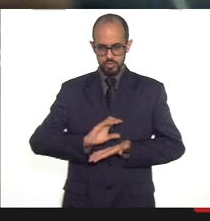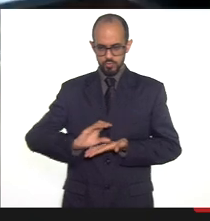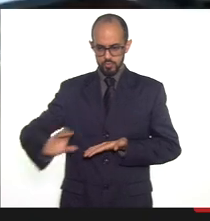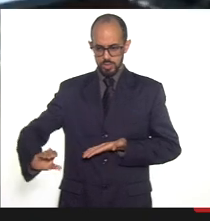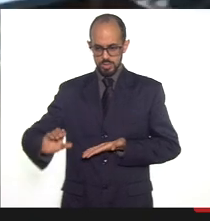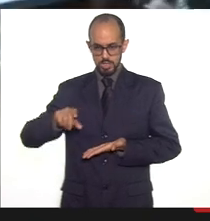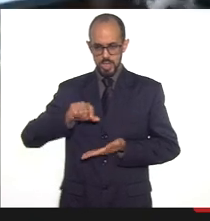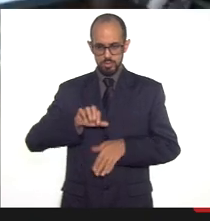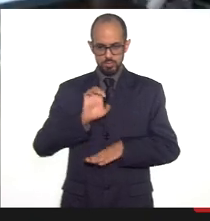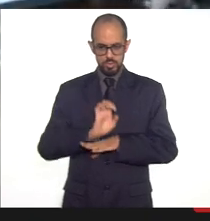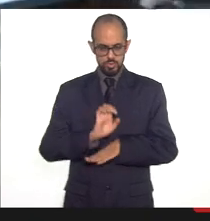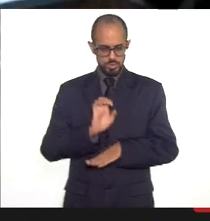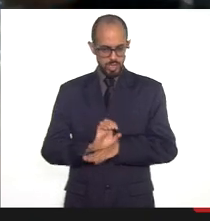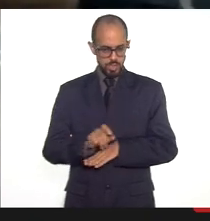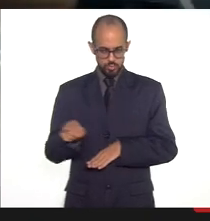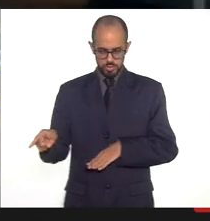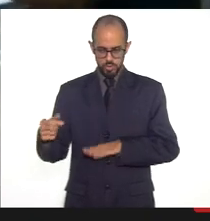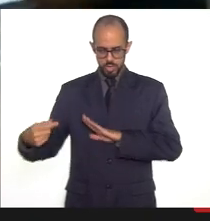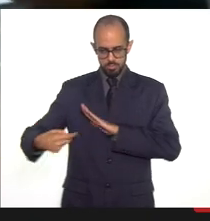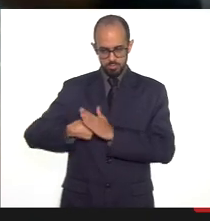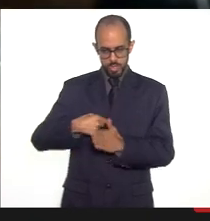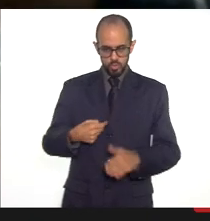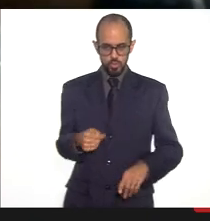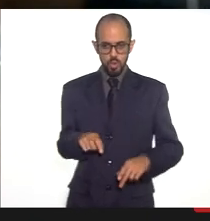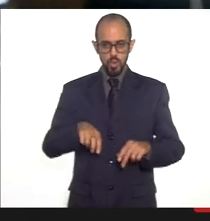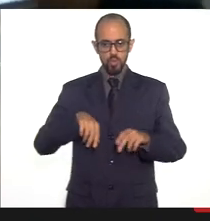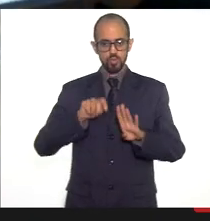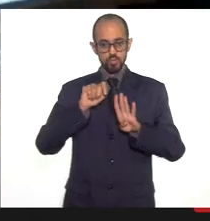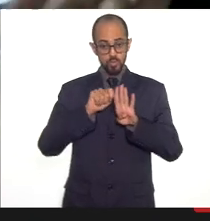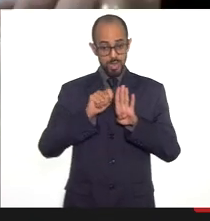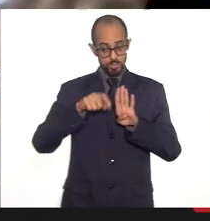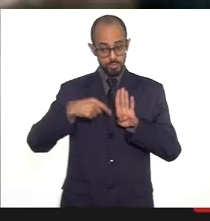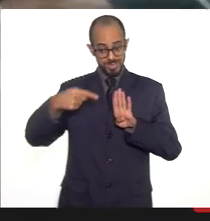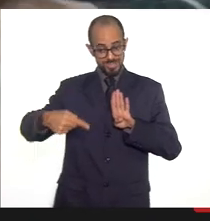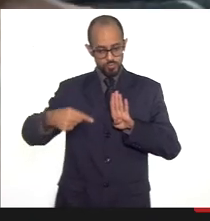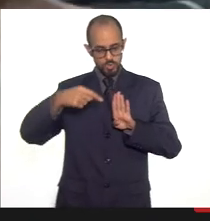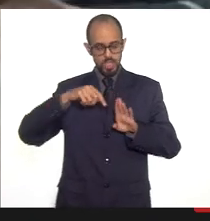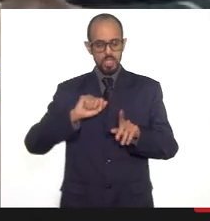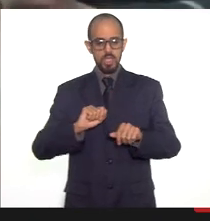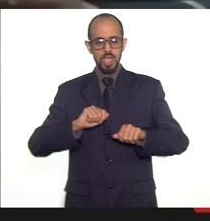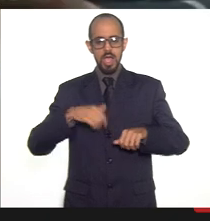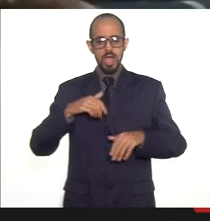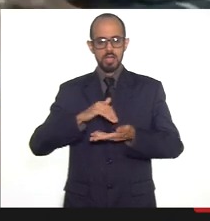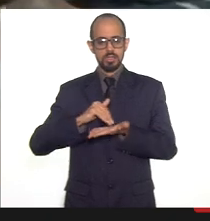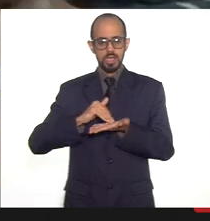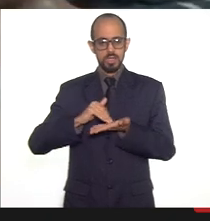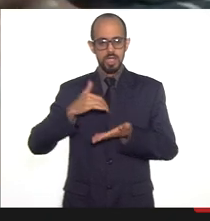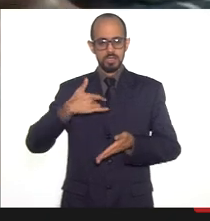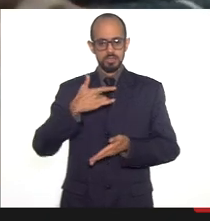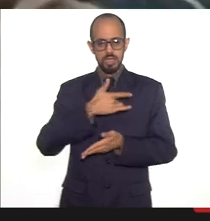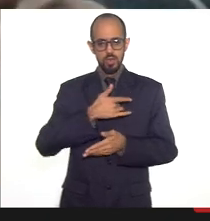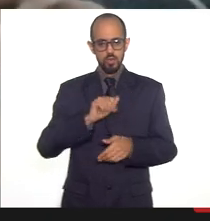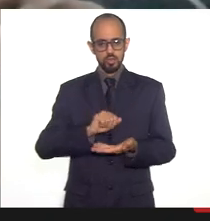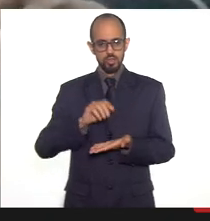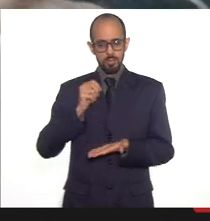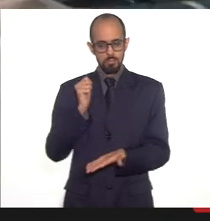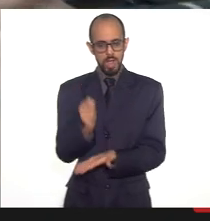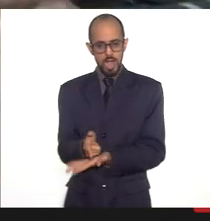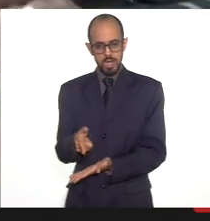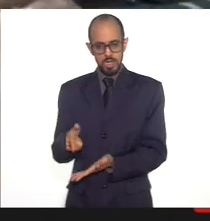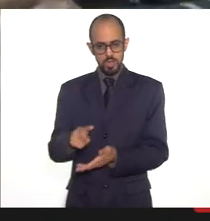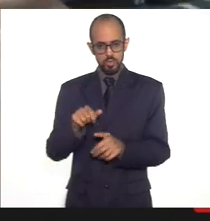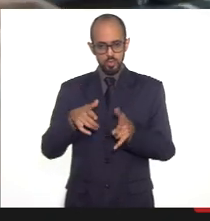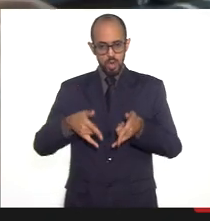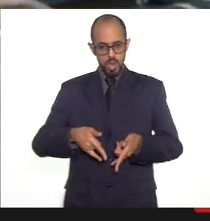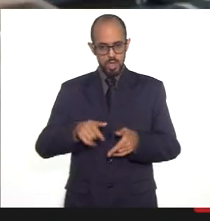que a senhora perguntou na previsão dos próximos quatro meses, a Secretaria de Estado de Saúde tem financiado leitos UTI covid